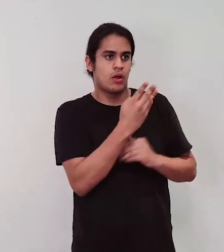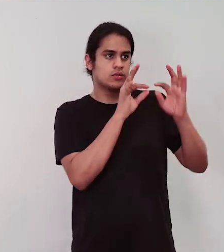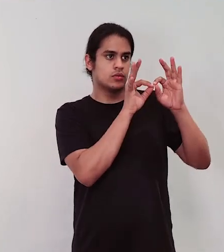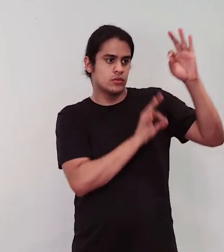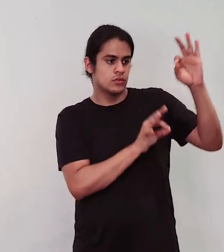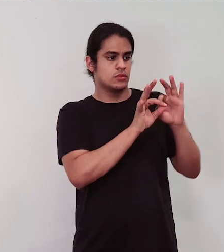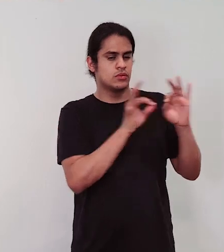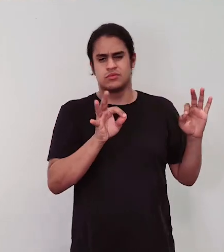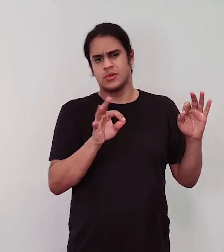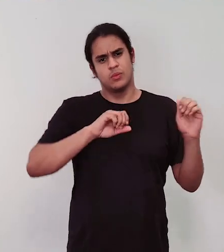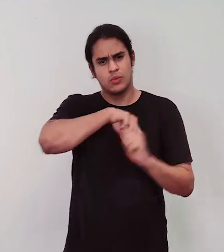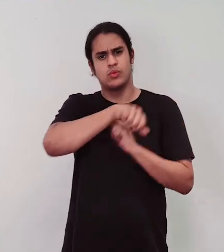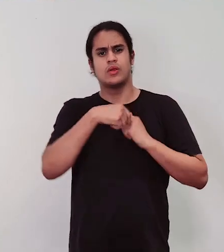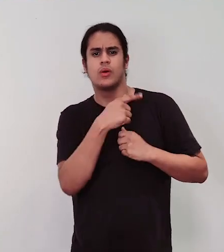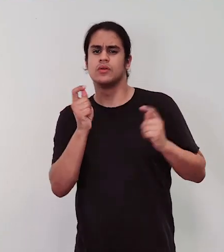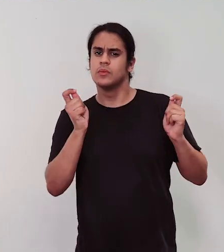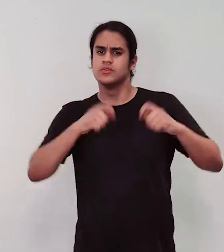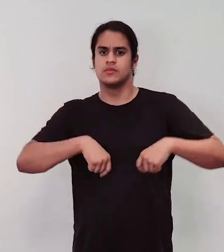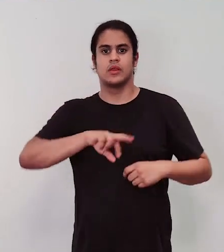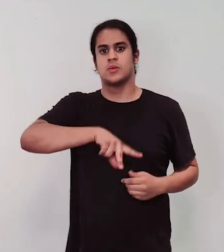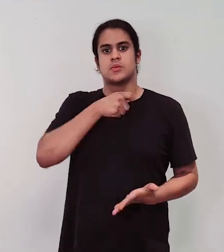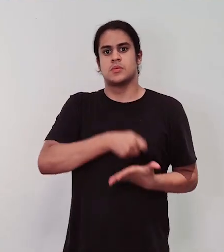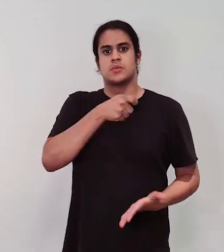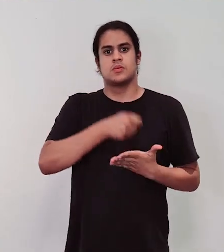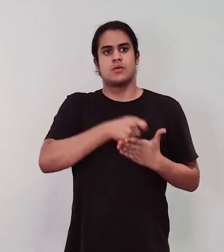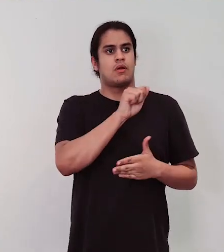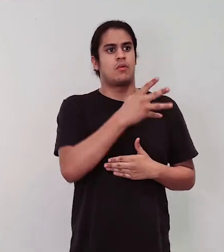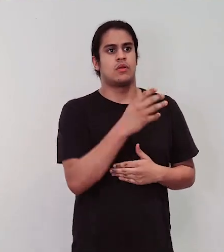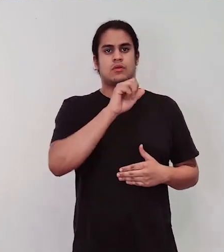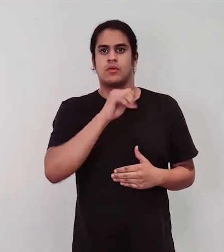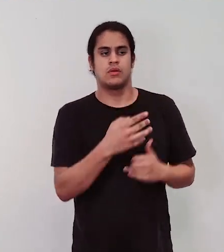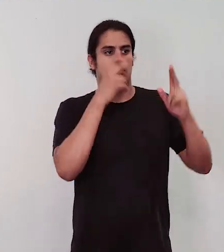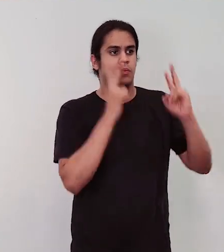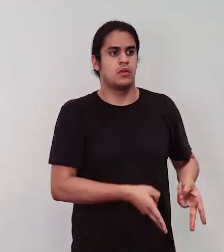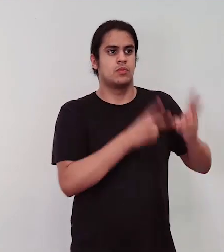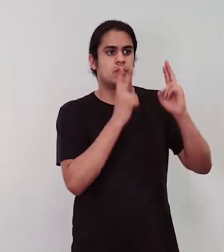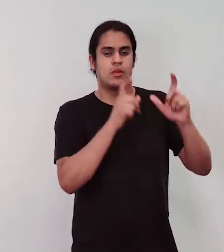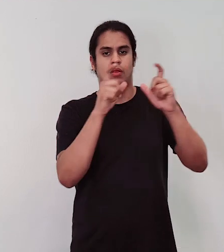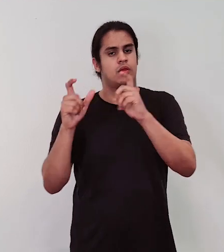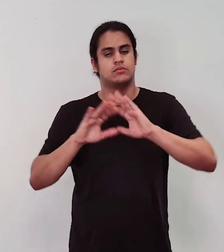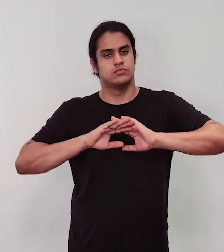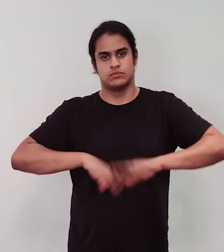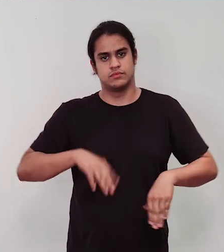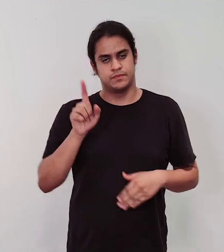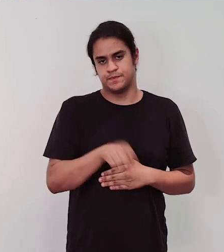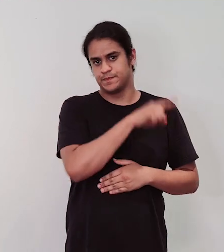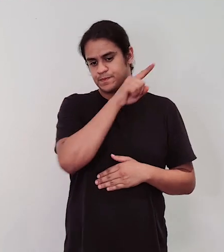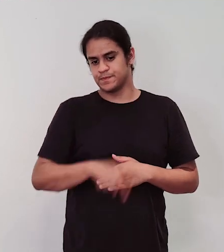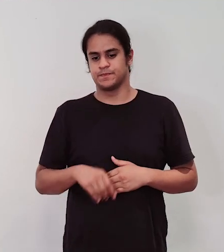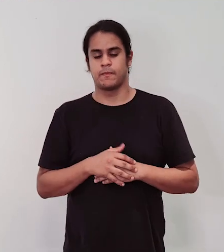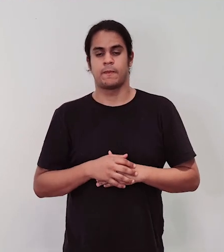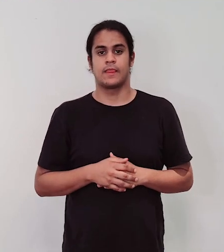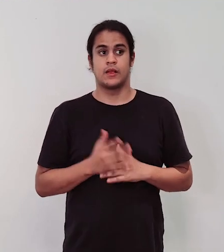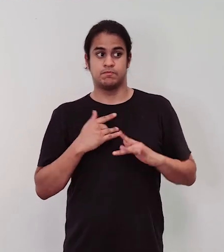possibilidades de uso dos materiais que não só que é amontoado de folha 4 repetidas, coladas no lugar. Agora eu vou colar as frases